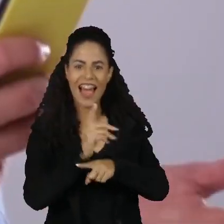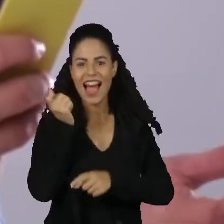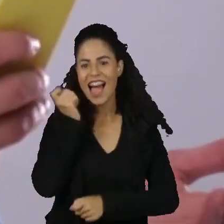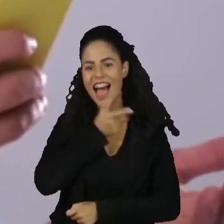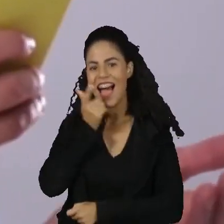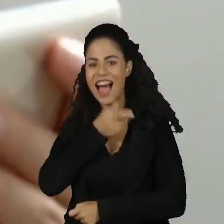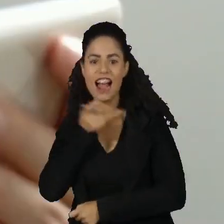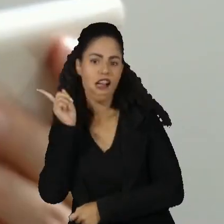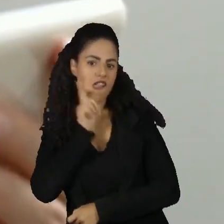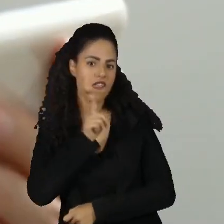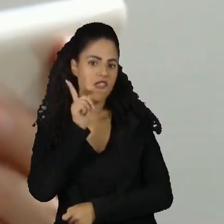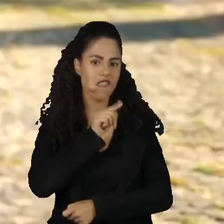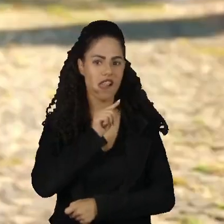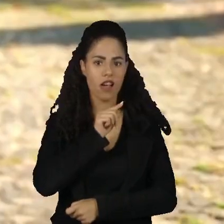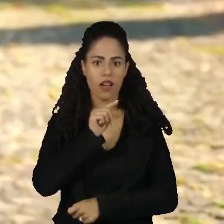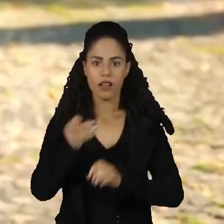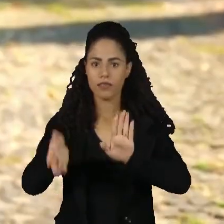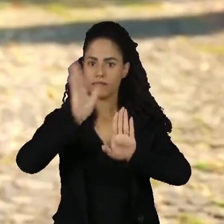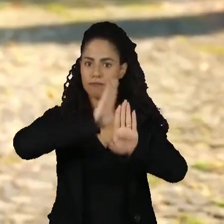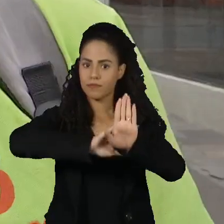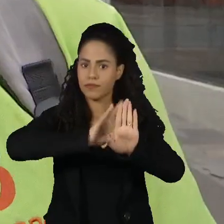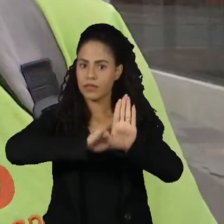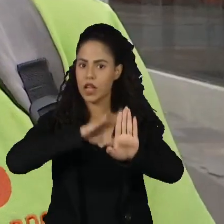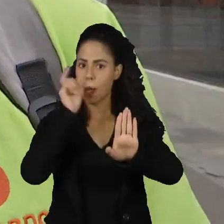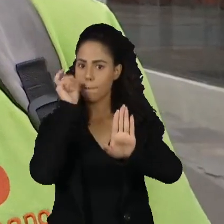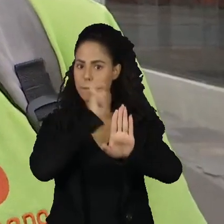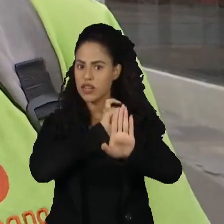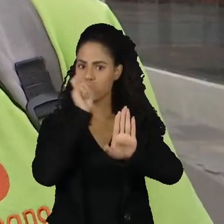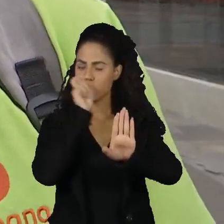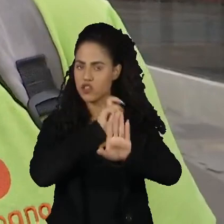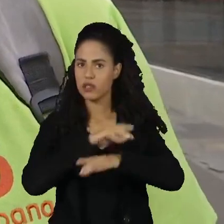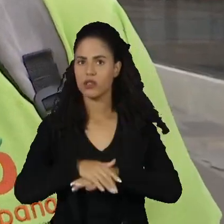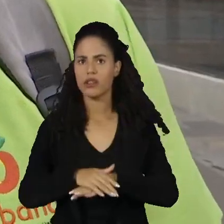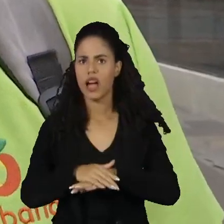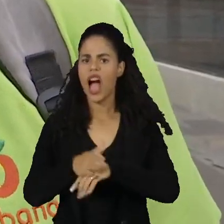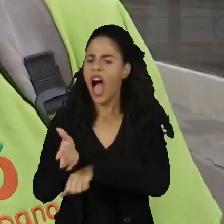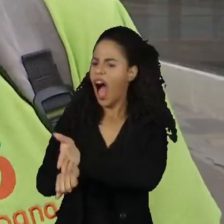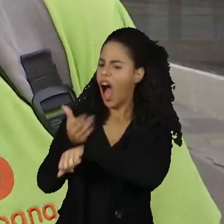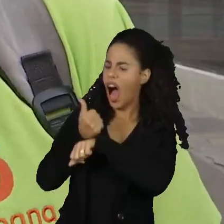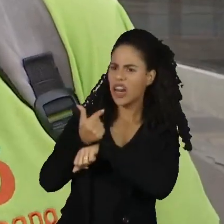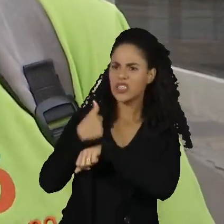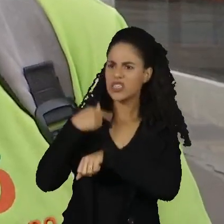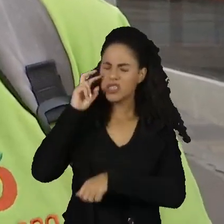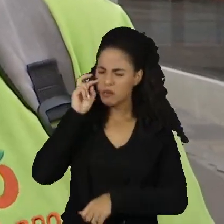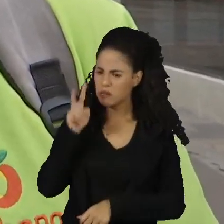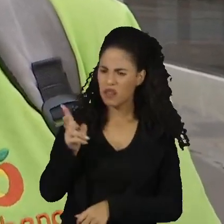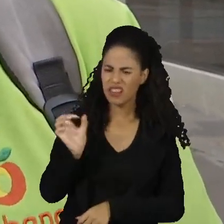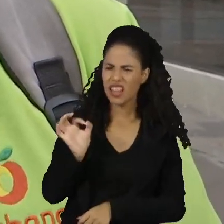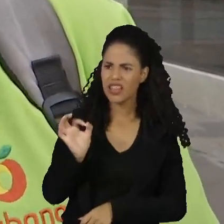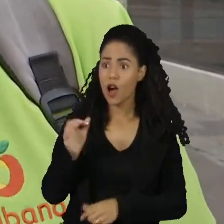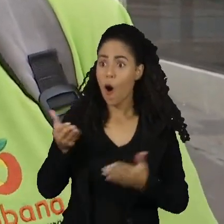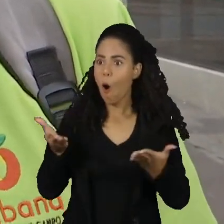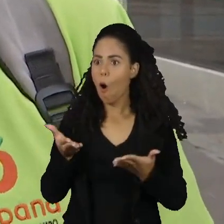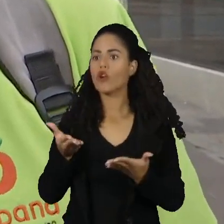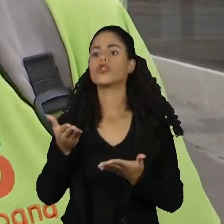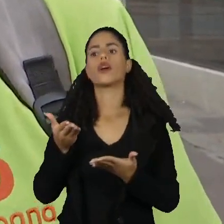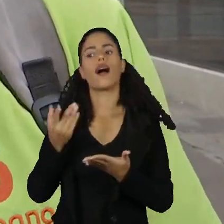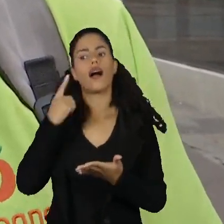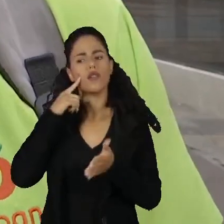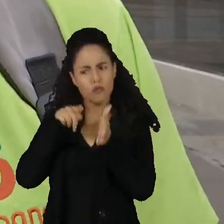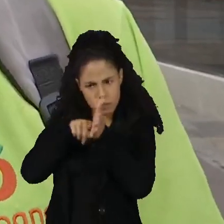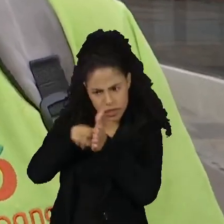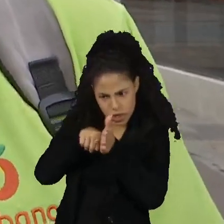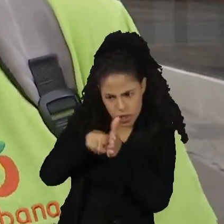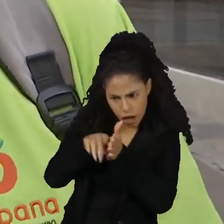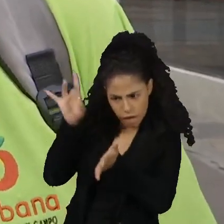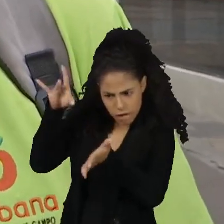As mentiras disfarçadas de notícias. Antes não checava, hoje já checo para ter certeza se é verdade, antes